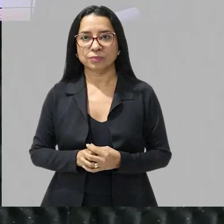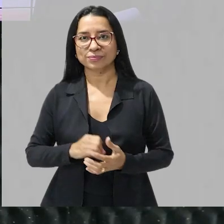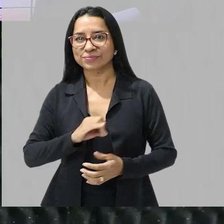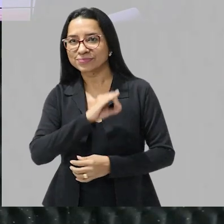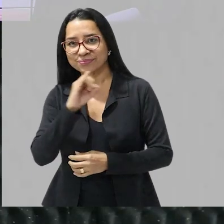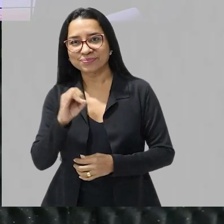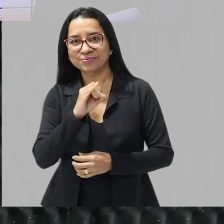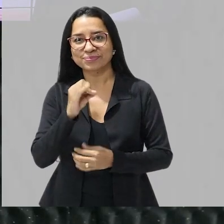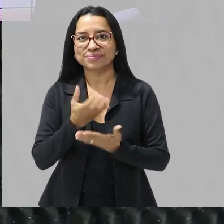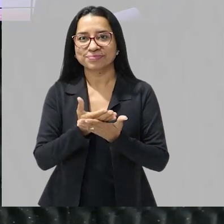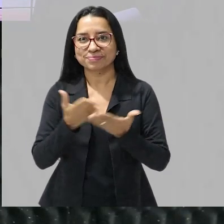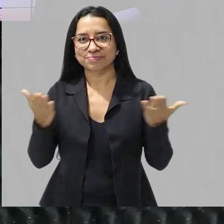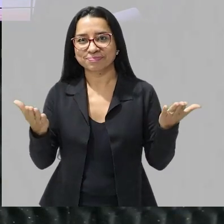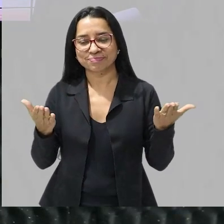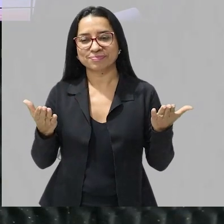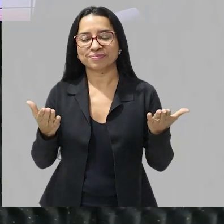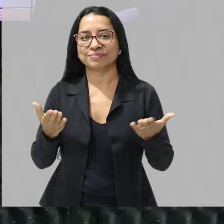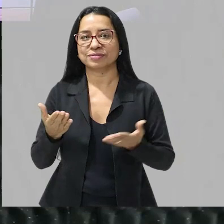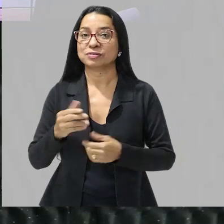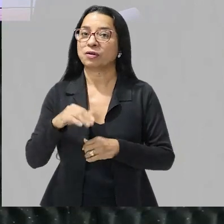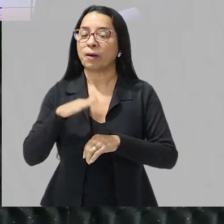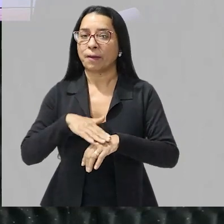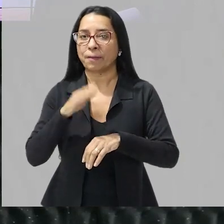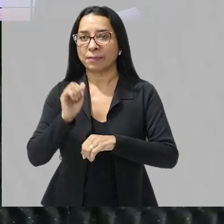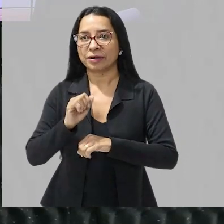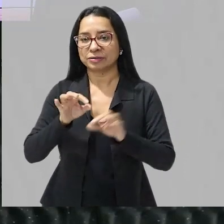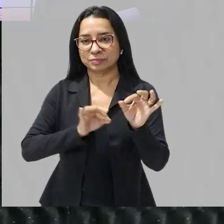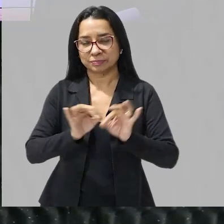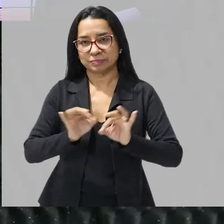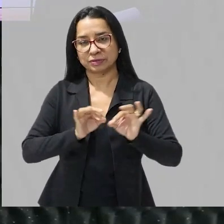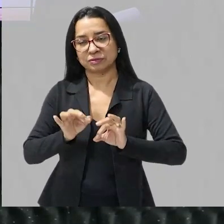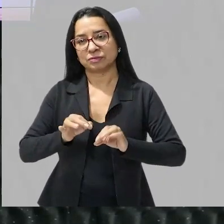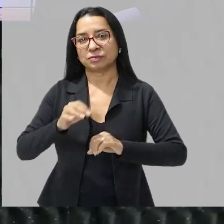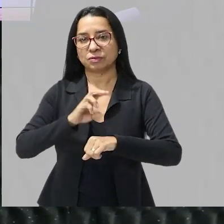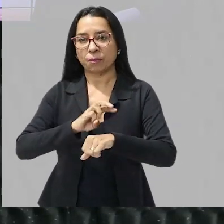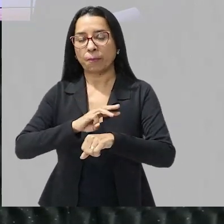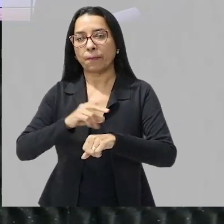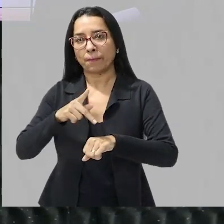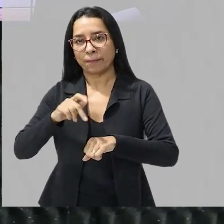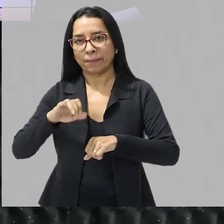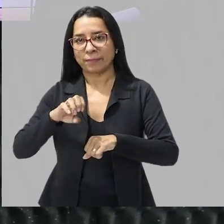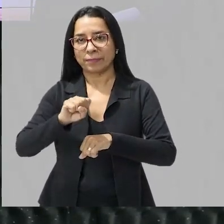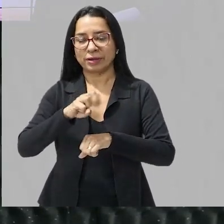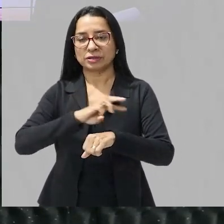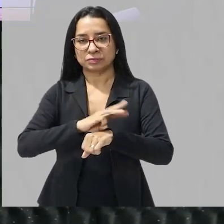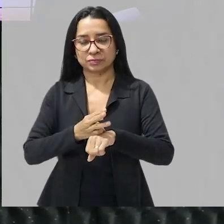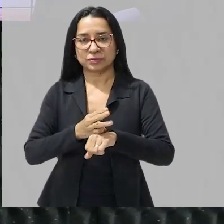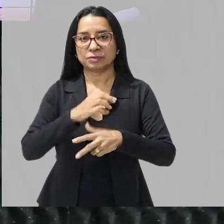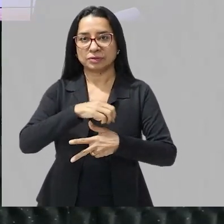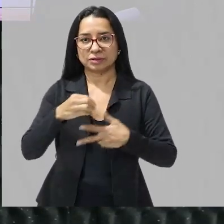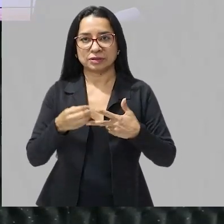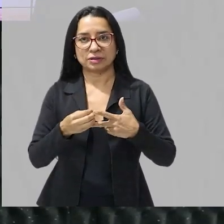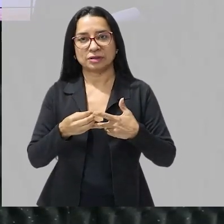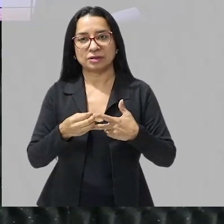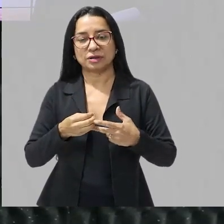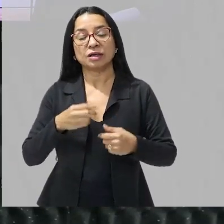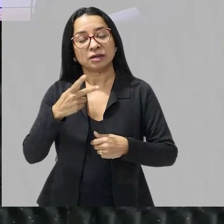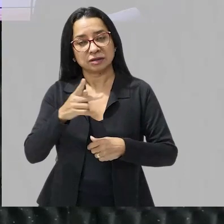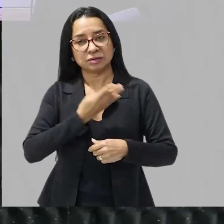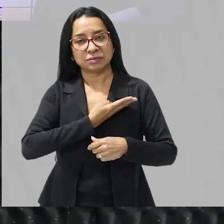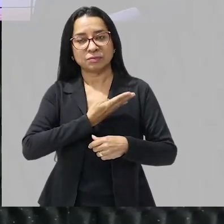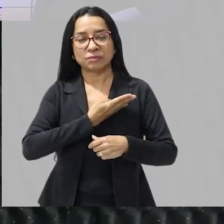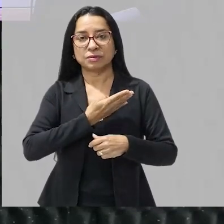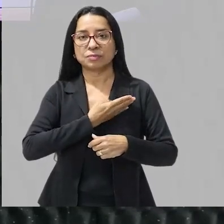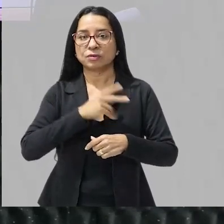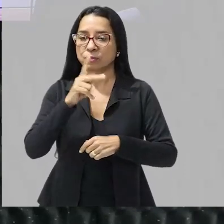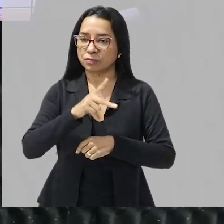Fala galerinha sejam bem vindos a mais um preparatório do Pais do MNM eu sou o professor Celso Ramos seu amigo professor de biologia da plataforma